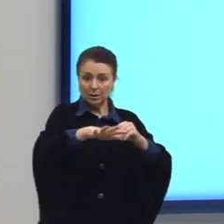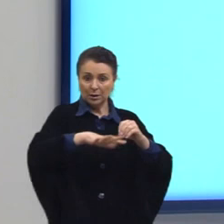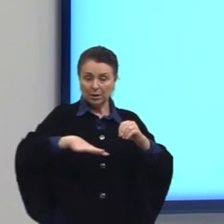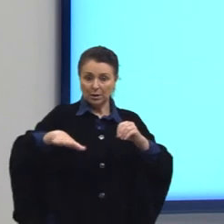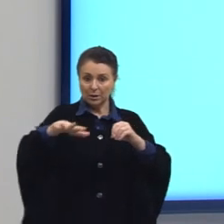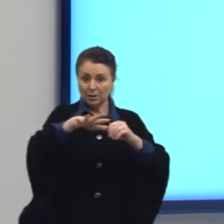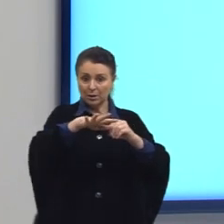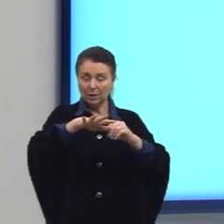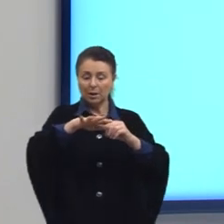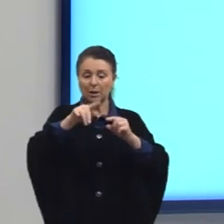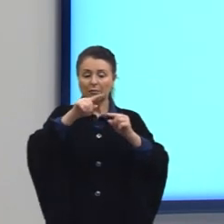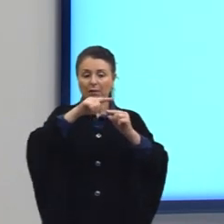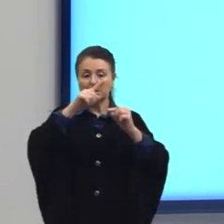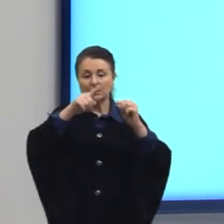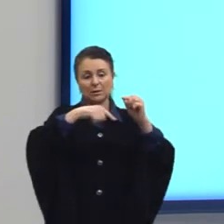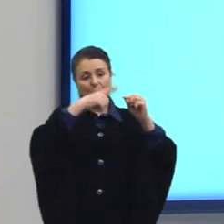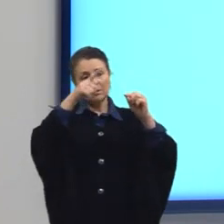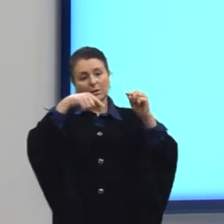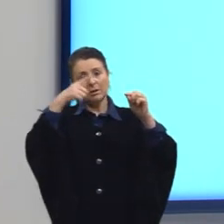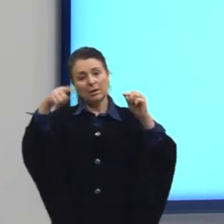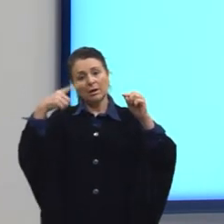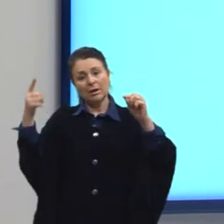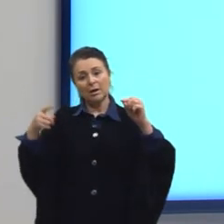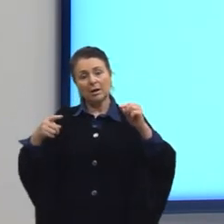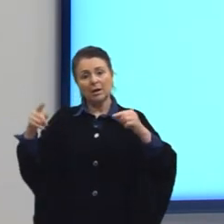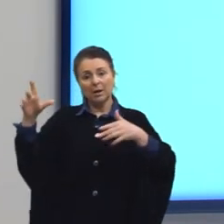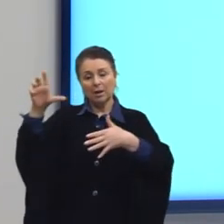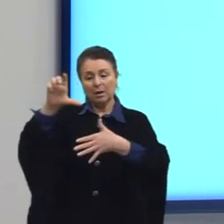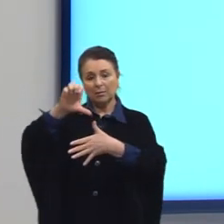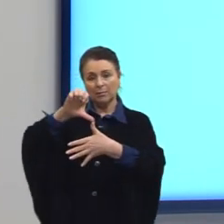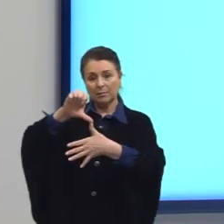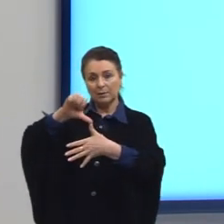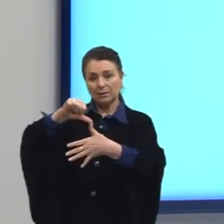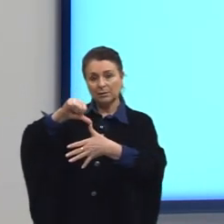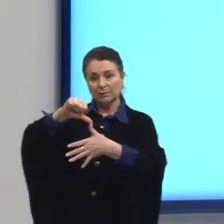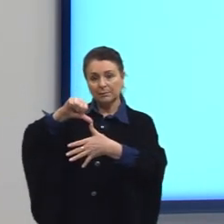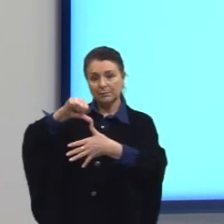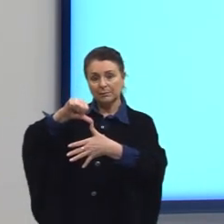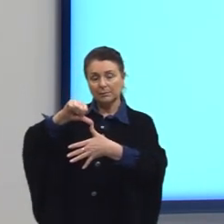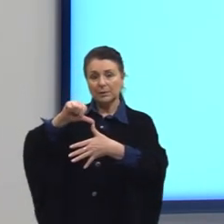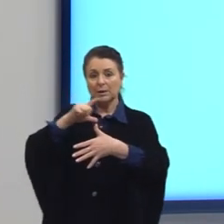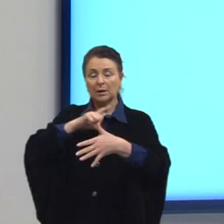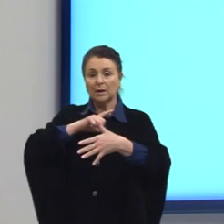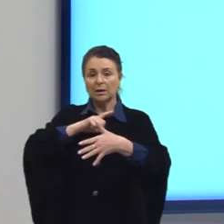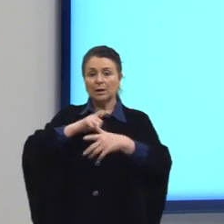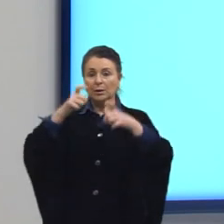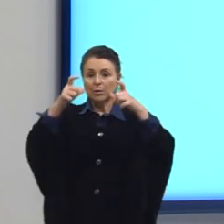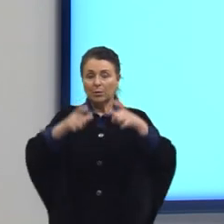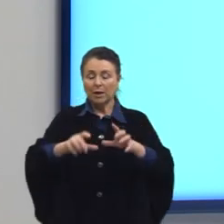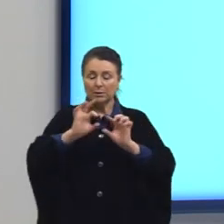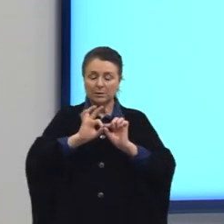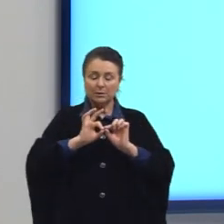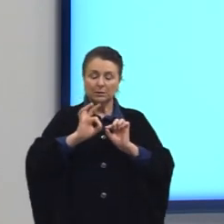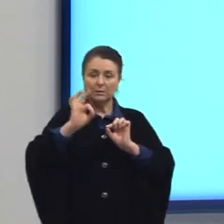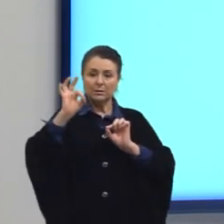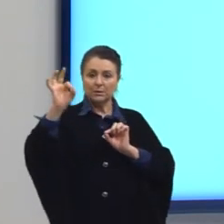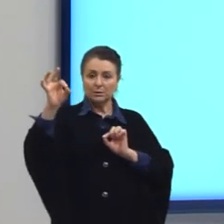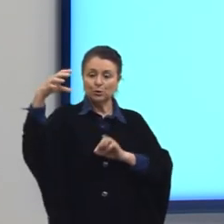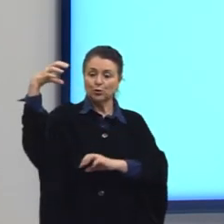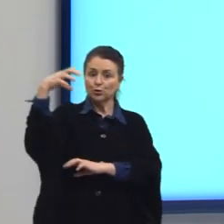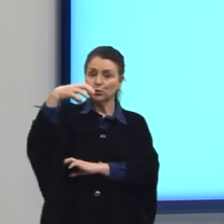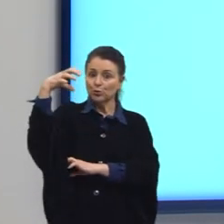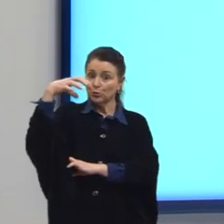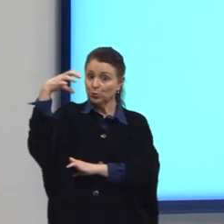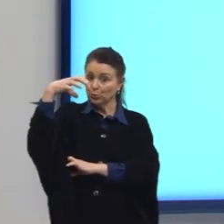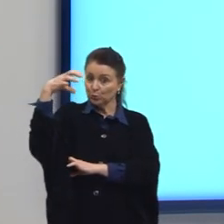circular pela América do Sul, causando em regiões distantes as chuvas